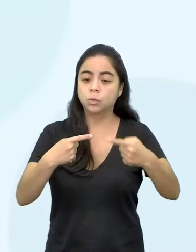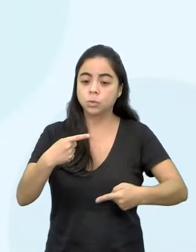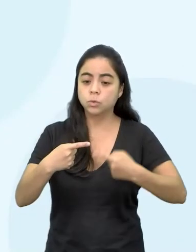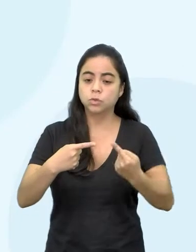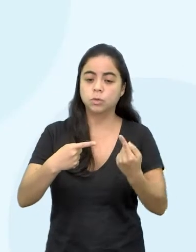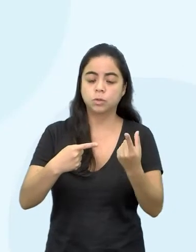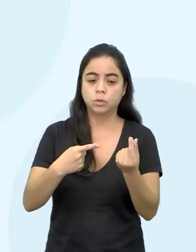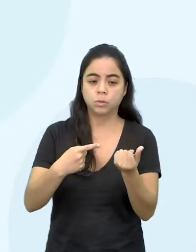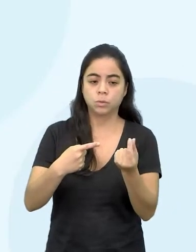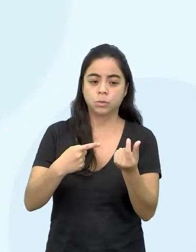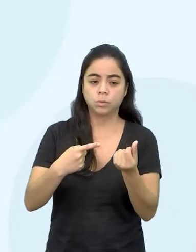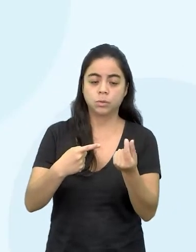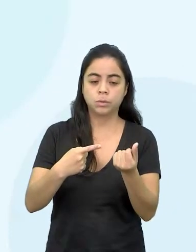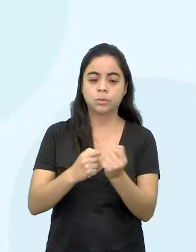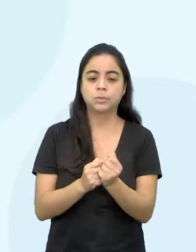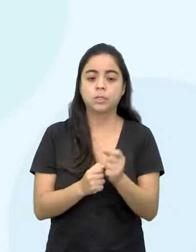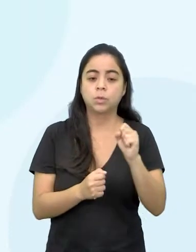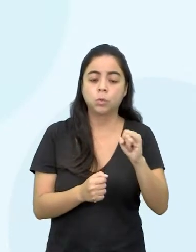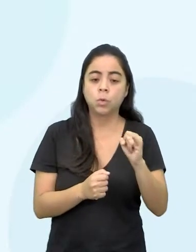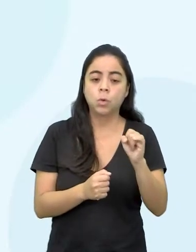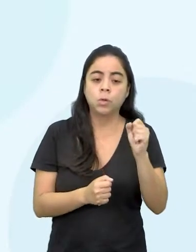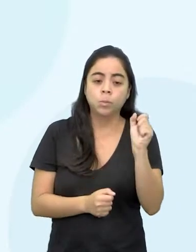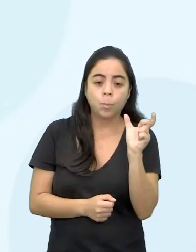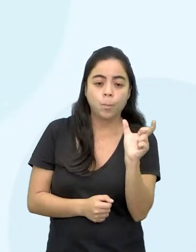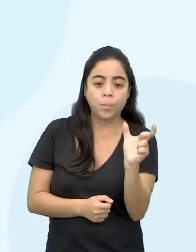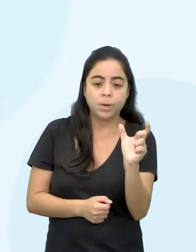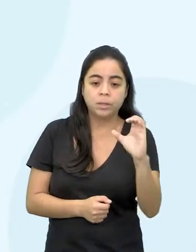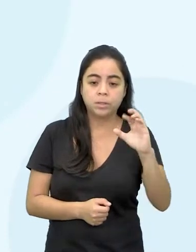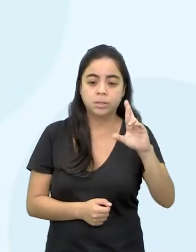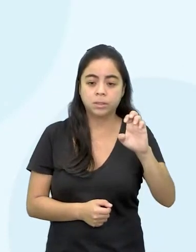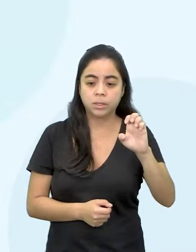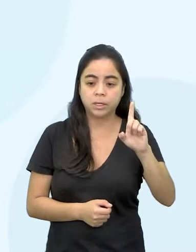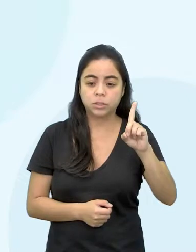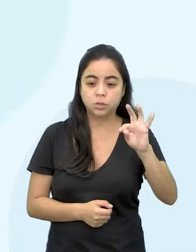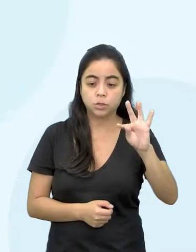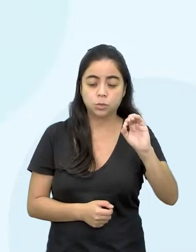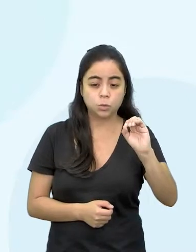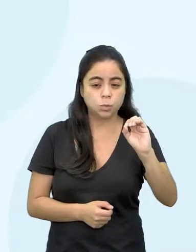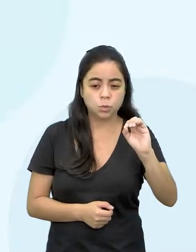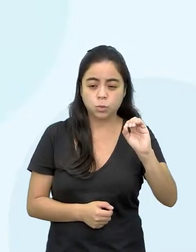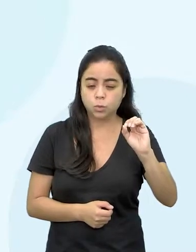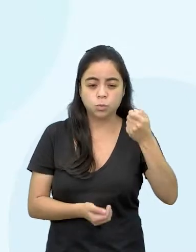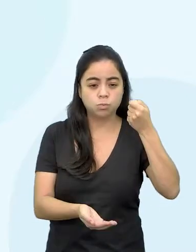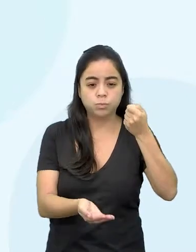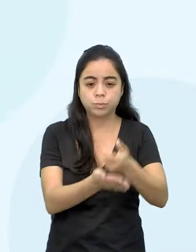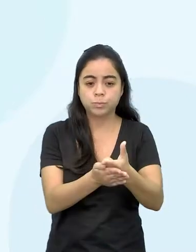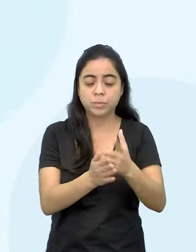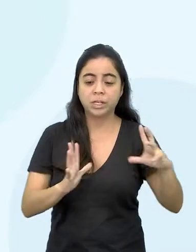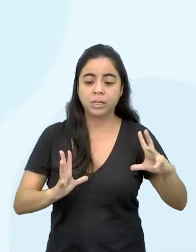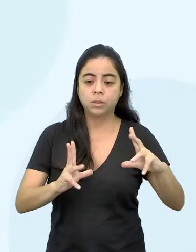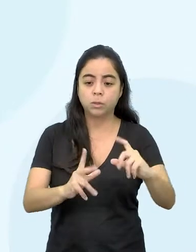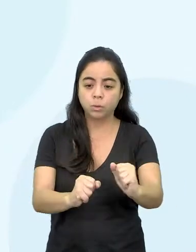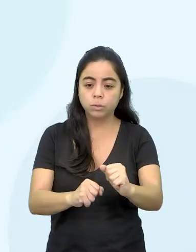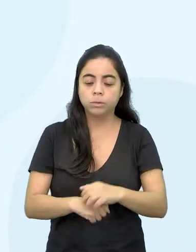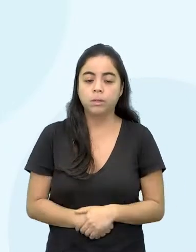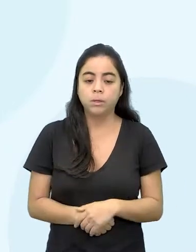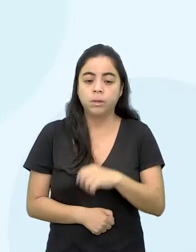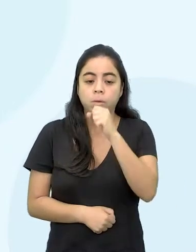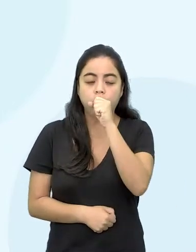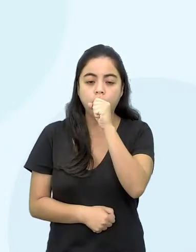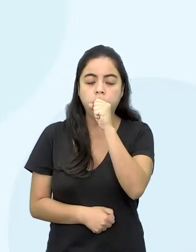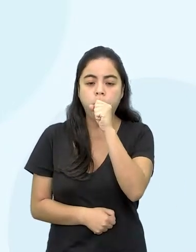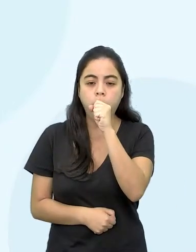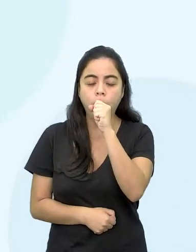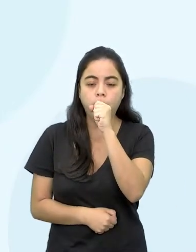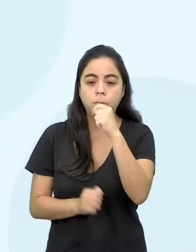geradas quando o pagamento do cartão de crédito não é realizado de forma integral. Então eu apresentei para